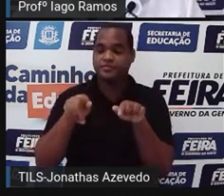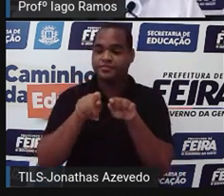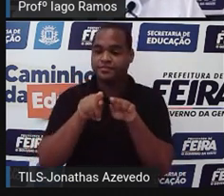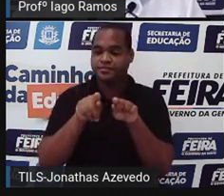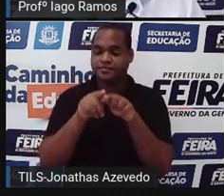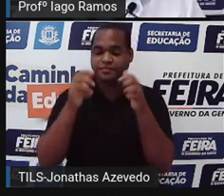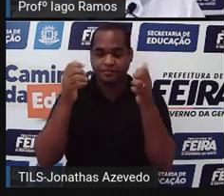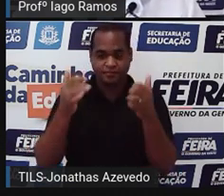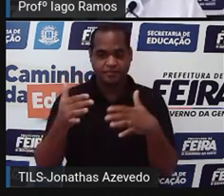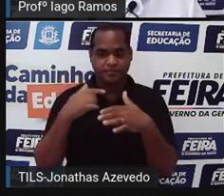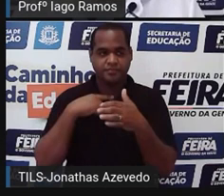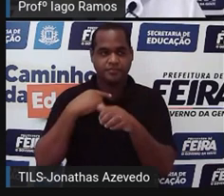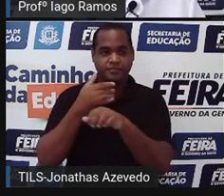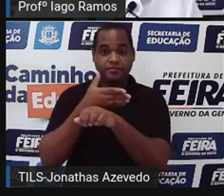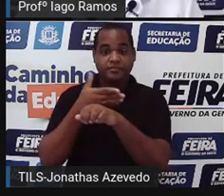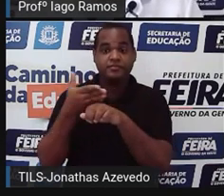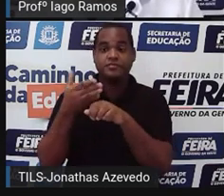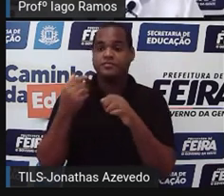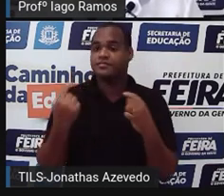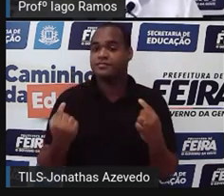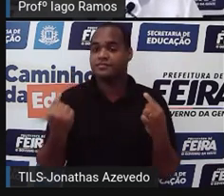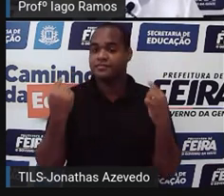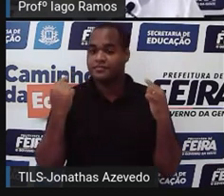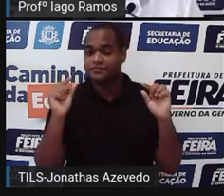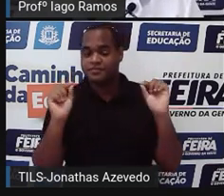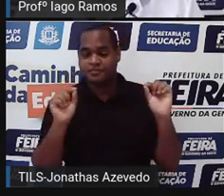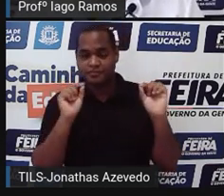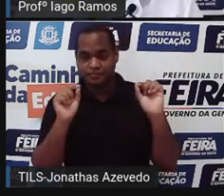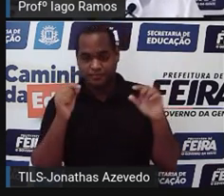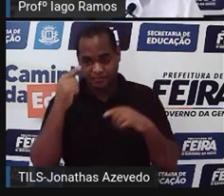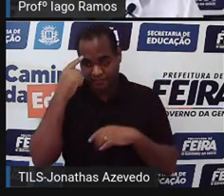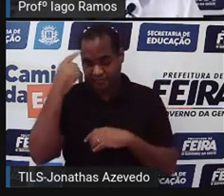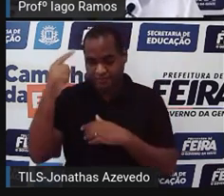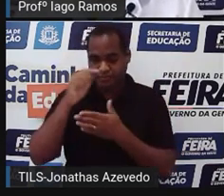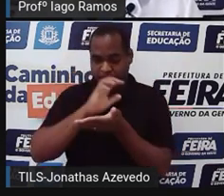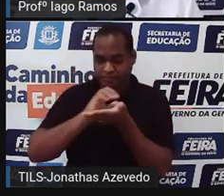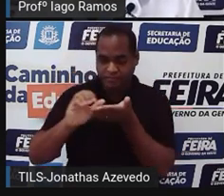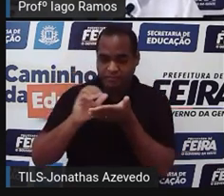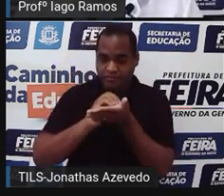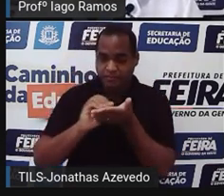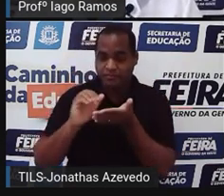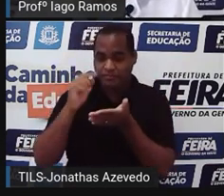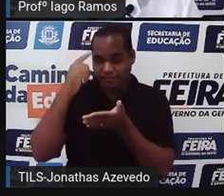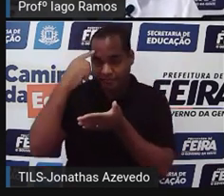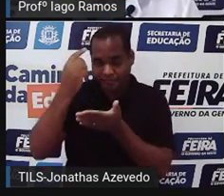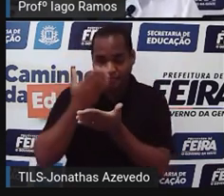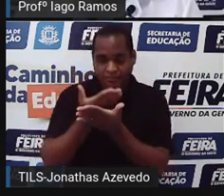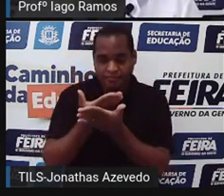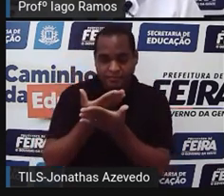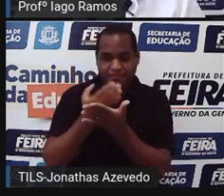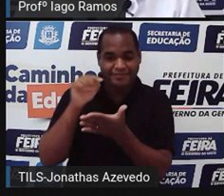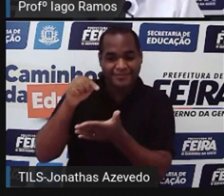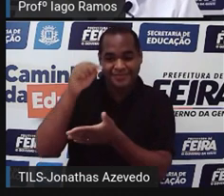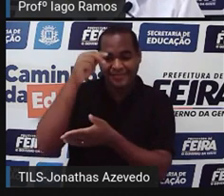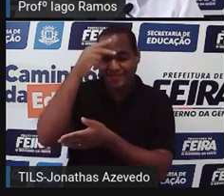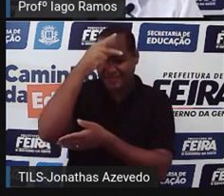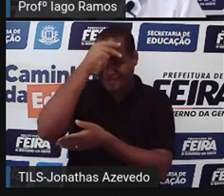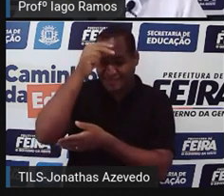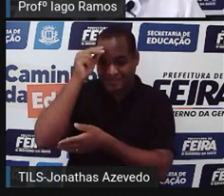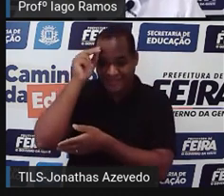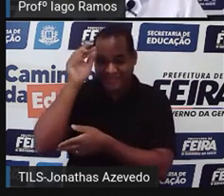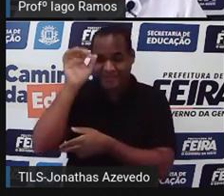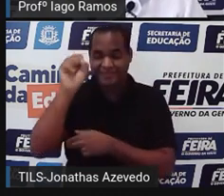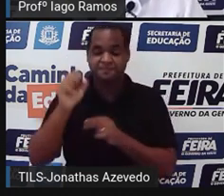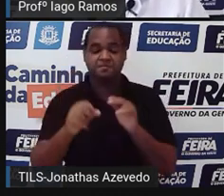jaleco branco e atrás de mim, como sempre, o cartaz da Secretaria Municipal de Educação de Feira de Santana, que tem